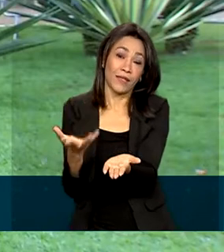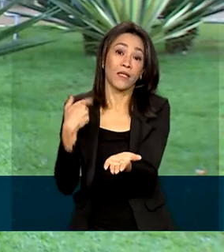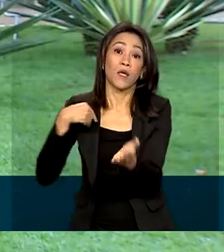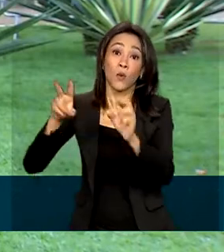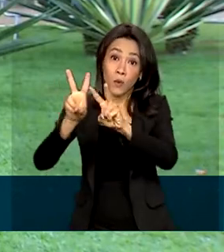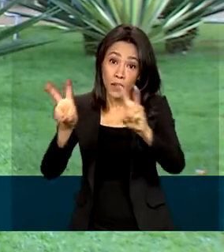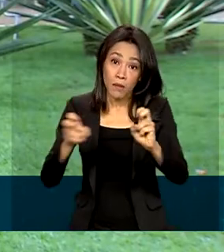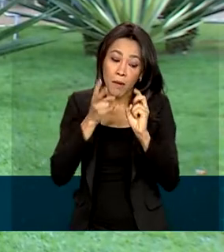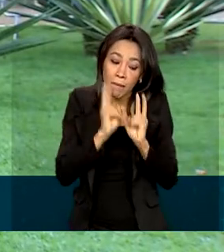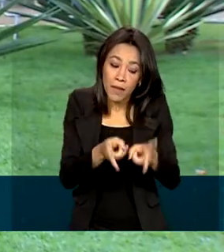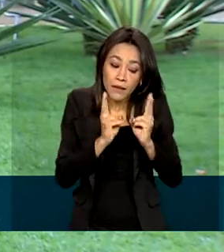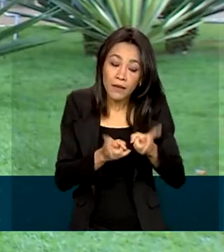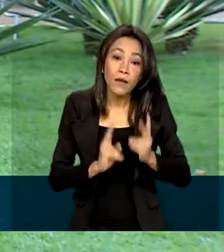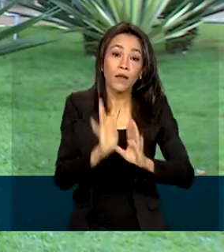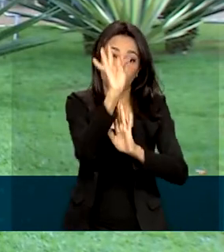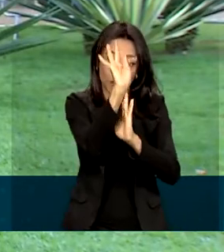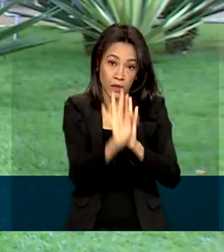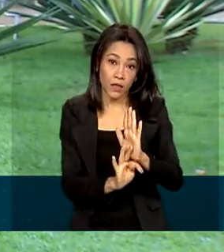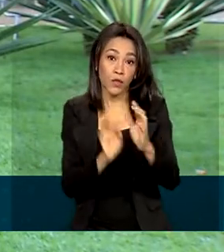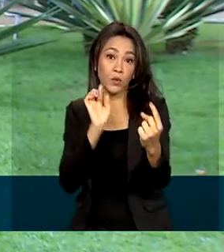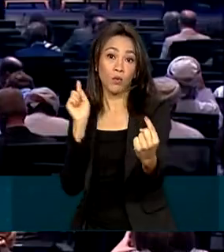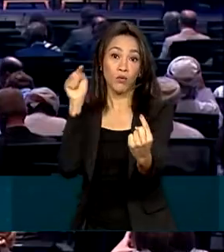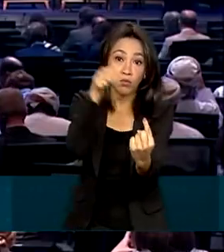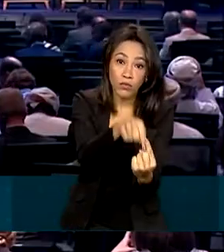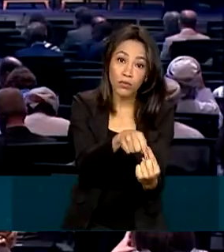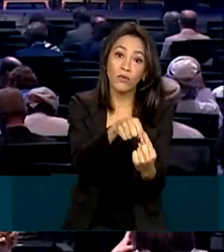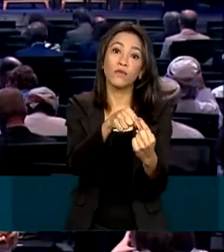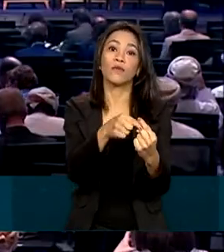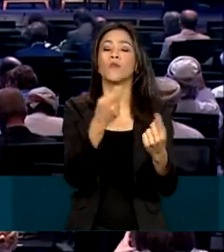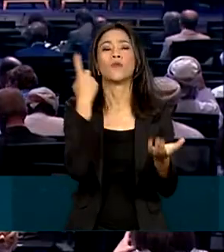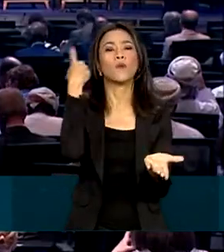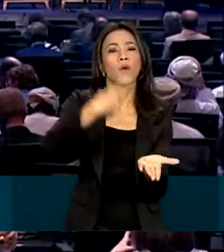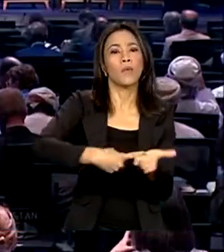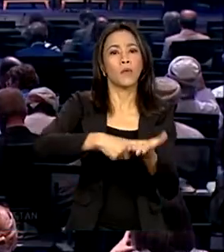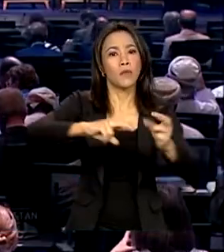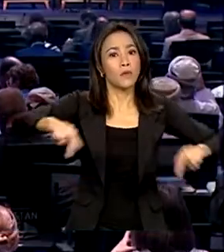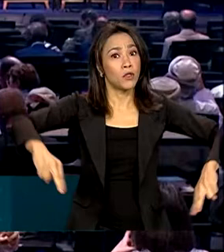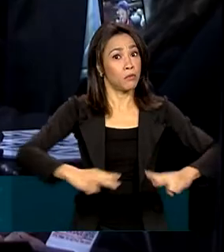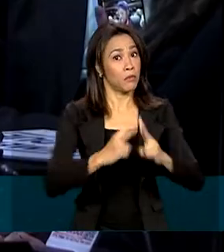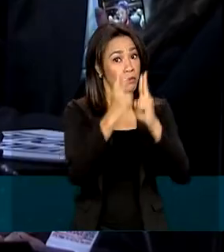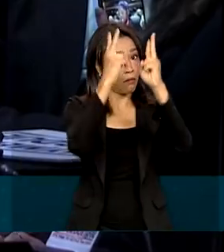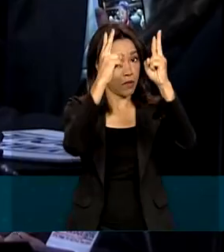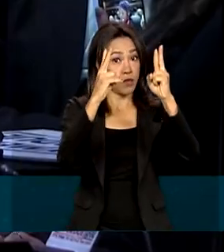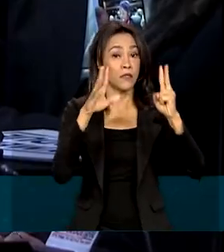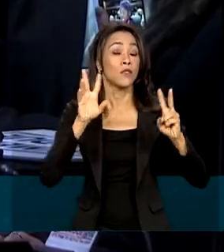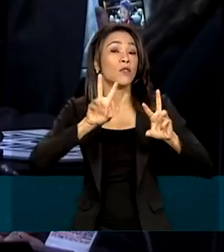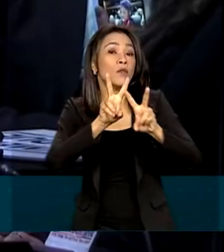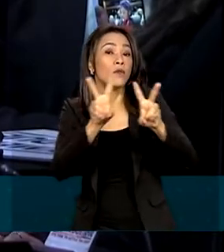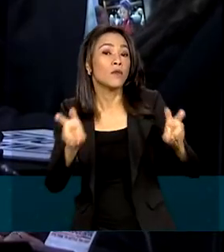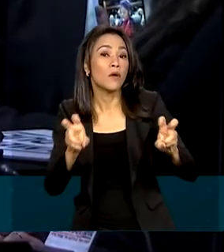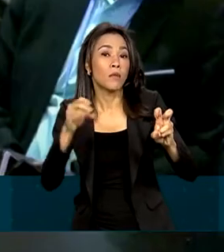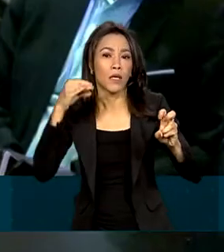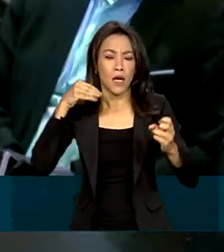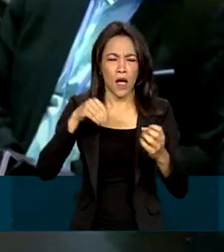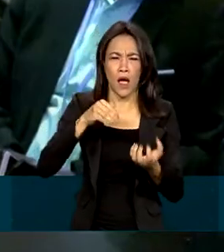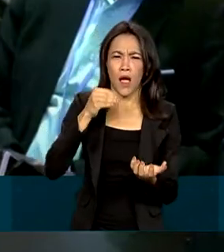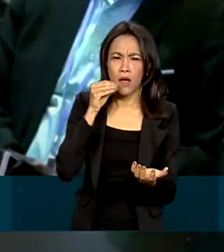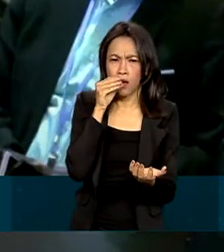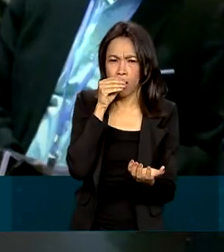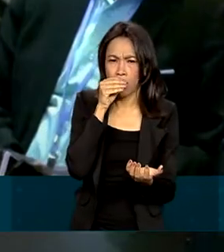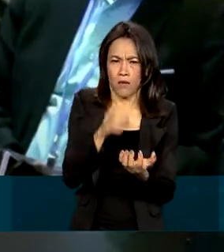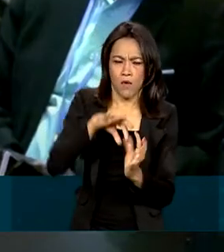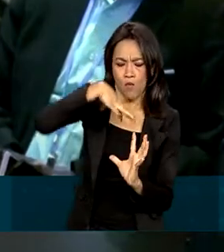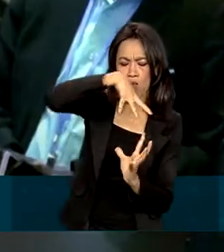o texto mantém a meta do Acordo de Paris de conter o aumento, o aquecimento global, a temperatura média do planeta,